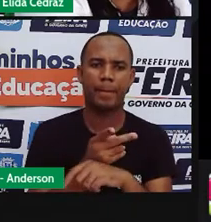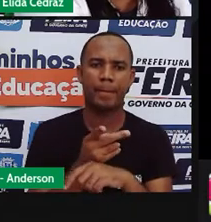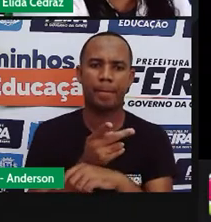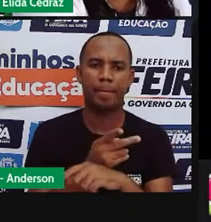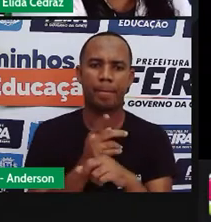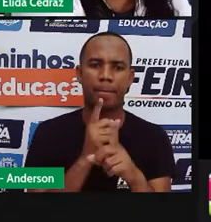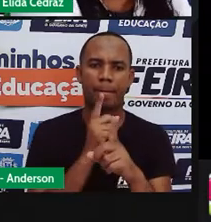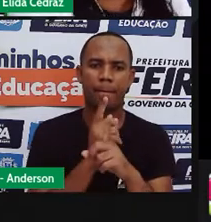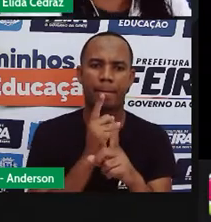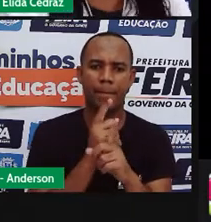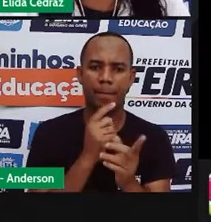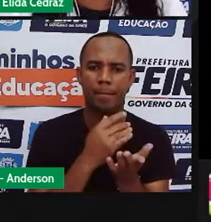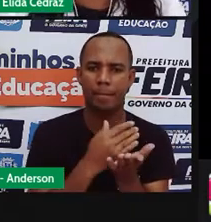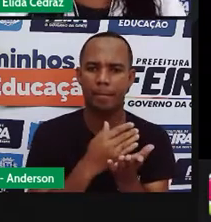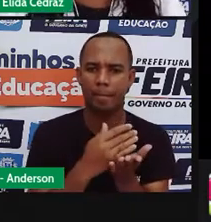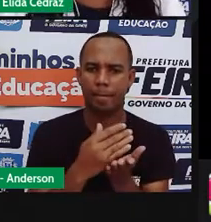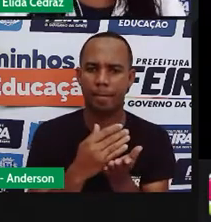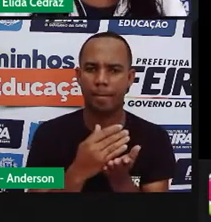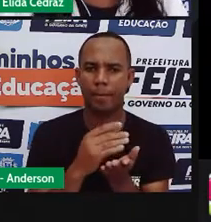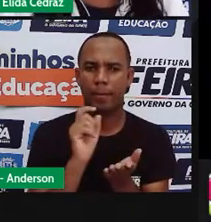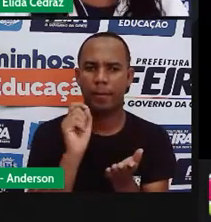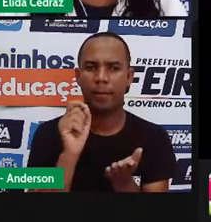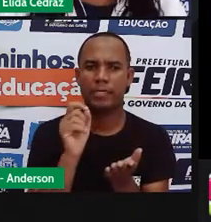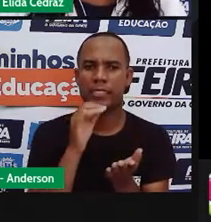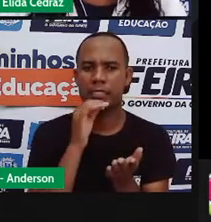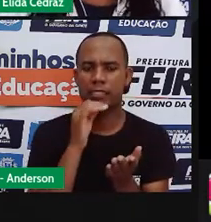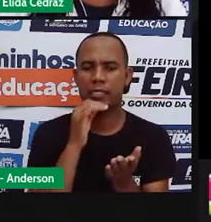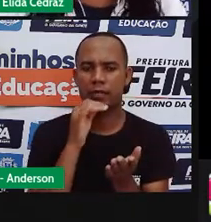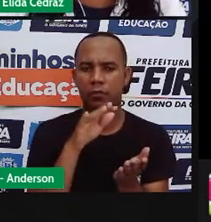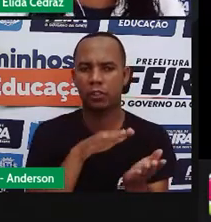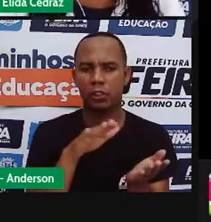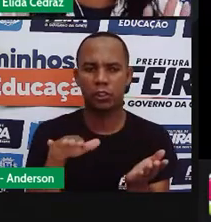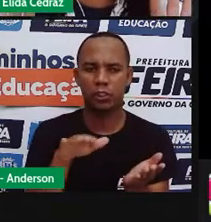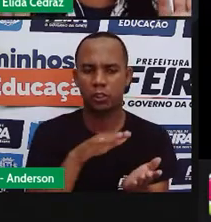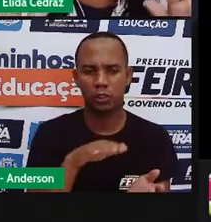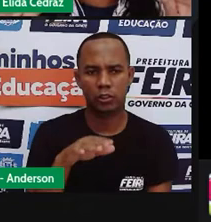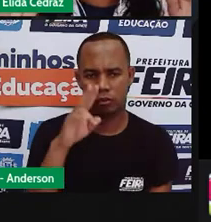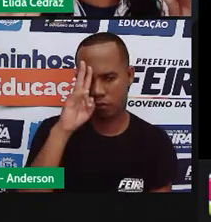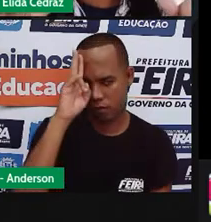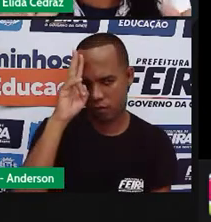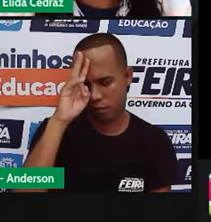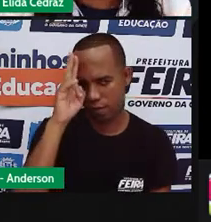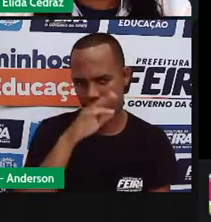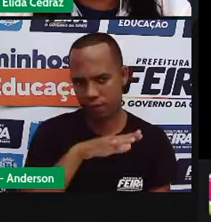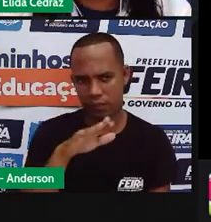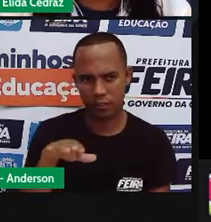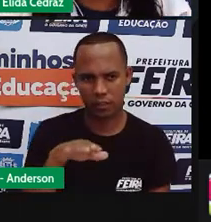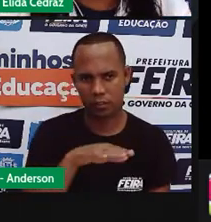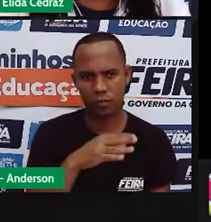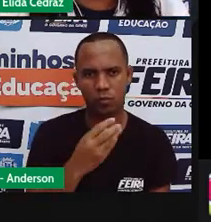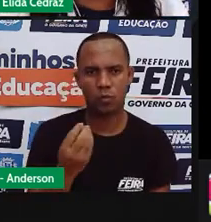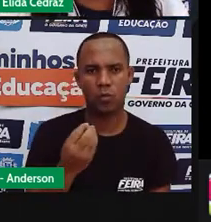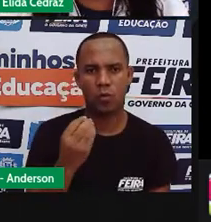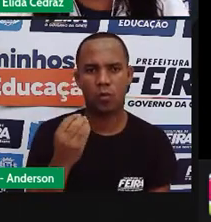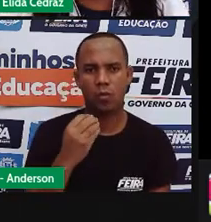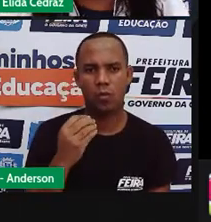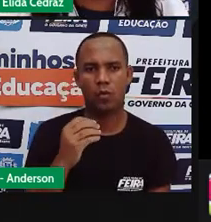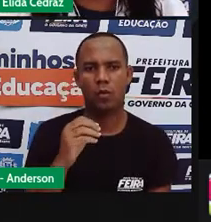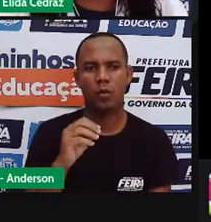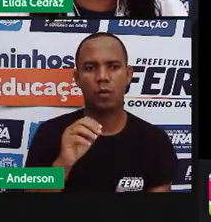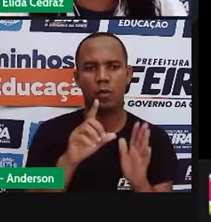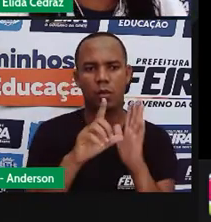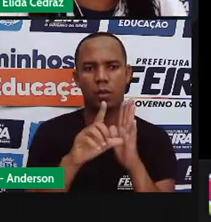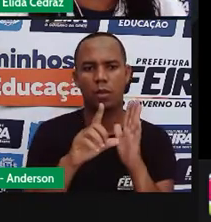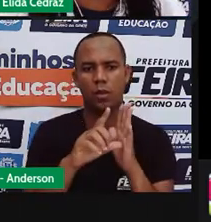início tem buscar você coloca lá história infantil e vai aparecer uma lista com as